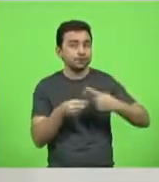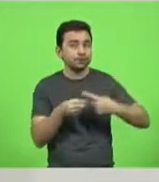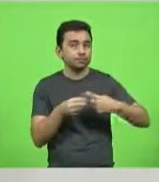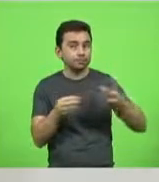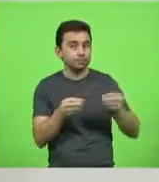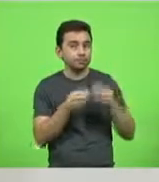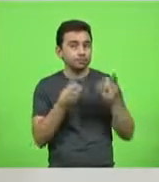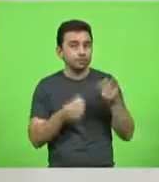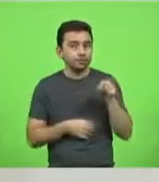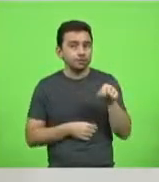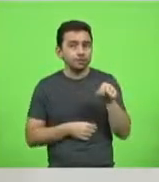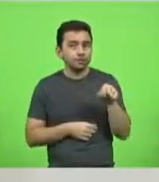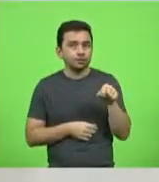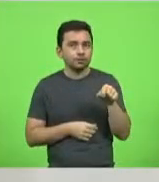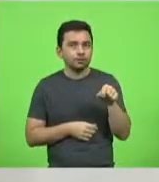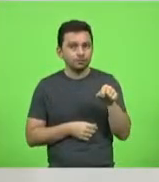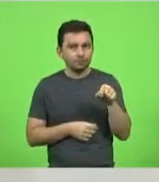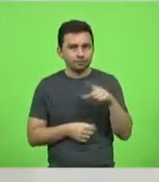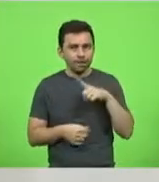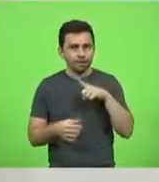Nós estamos ligando os fatos?